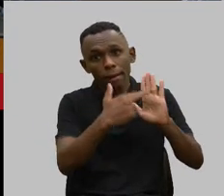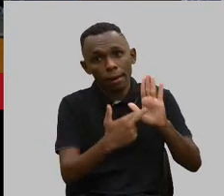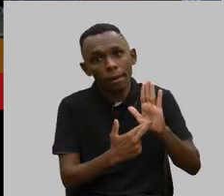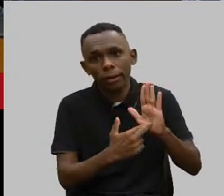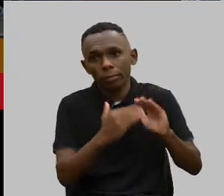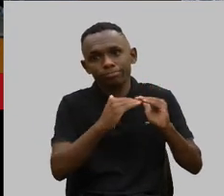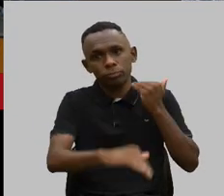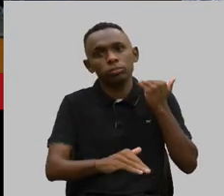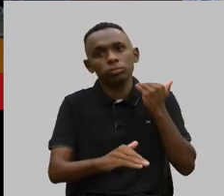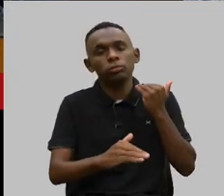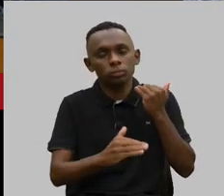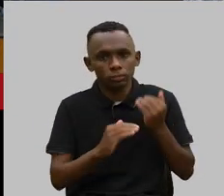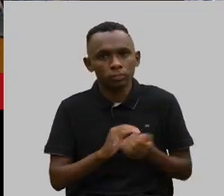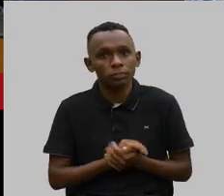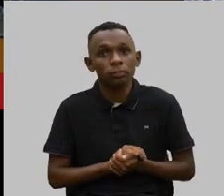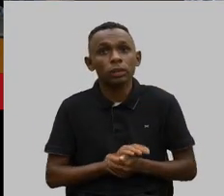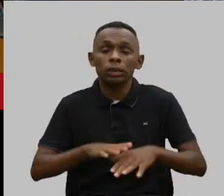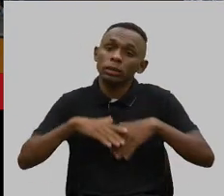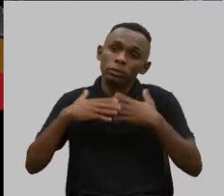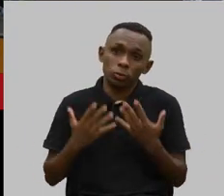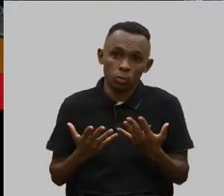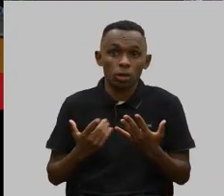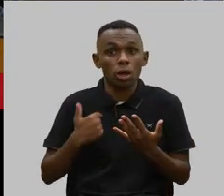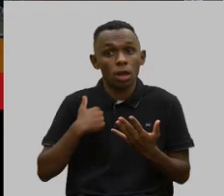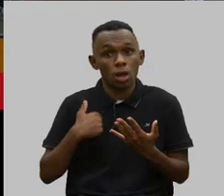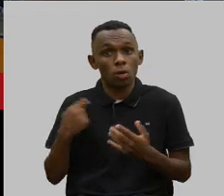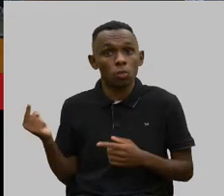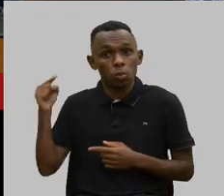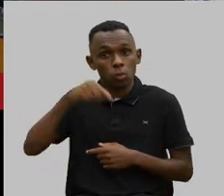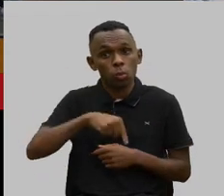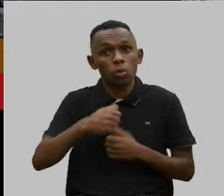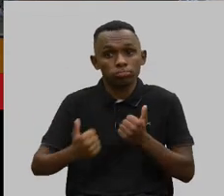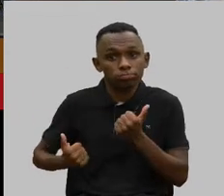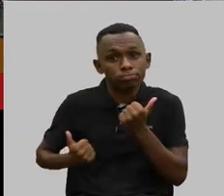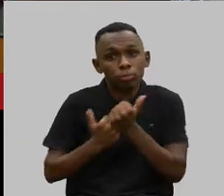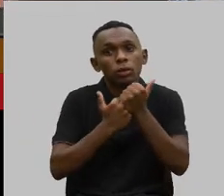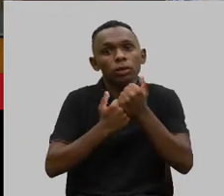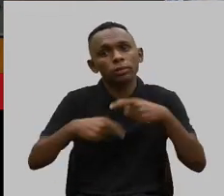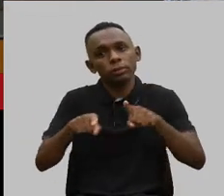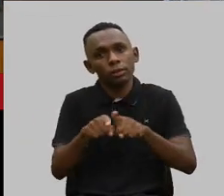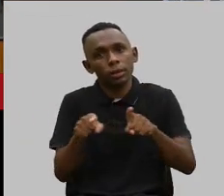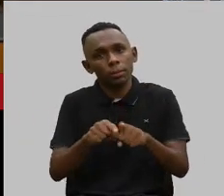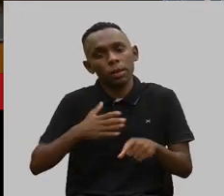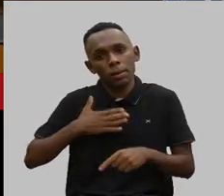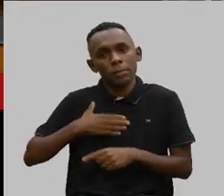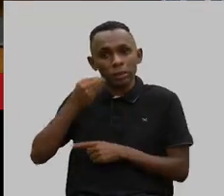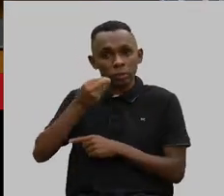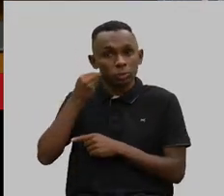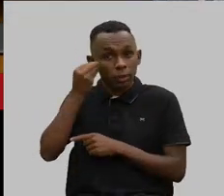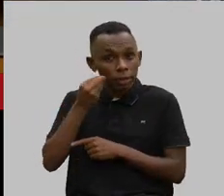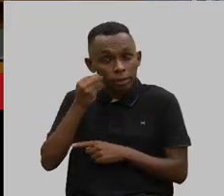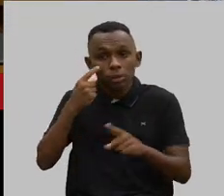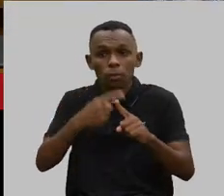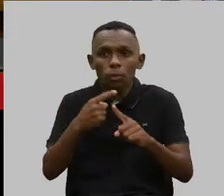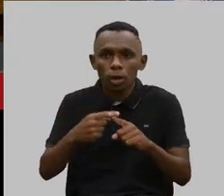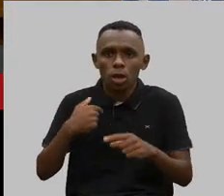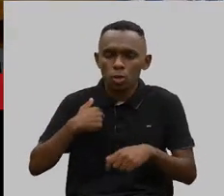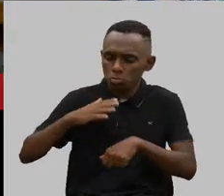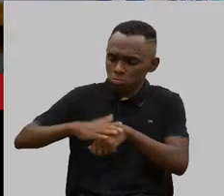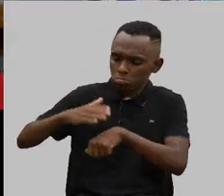legal. Então, assim, eu estou aqui para contribuir na medida do meu alcance, o que eu puder